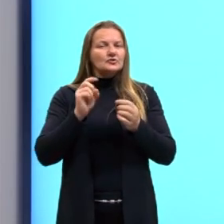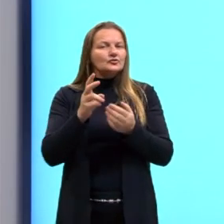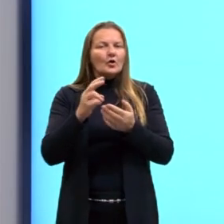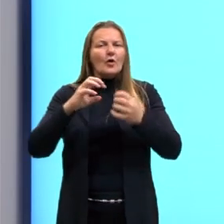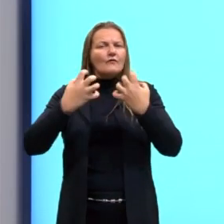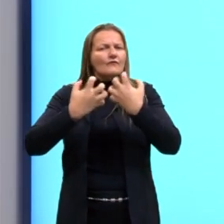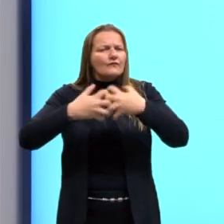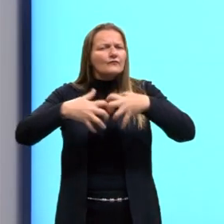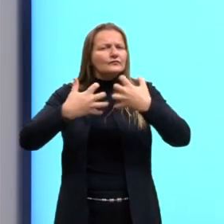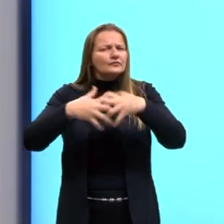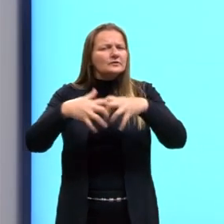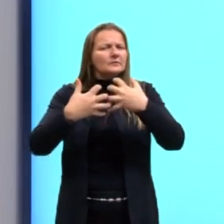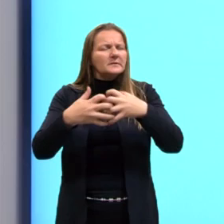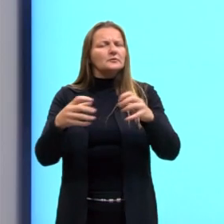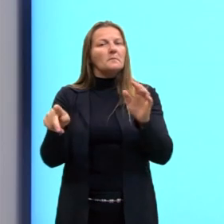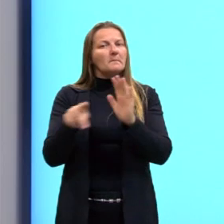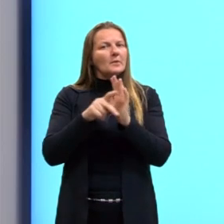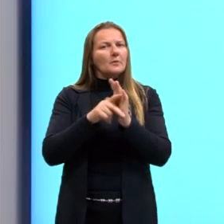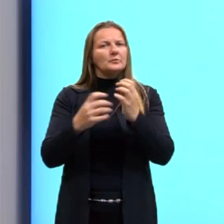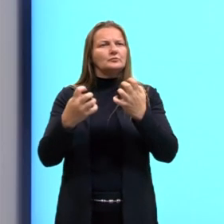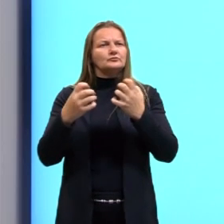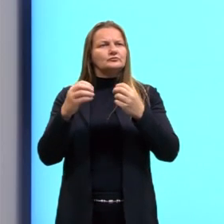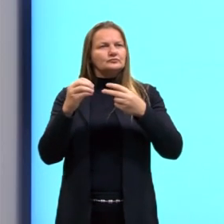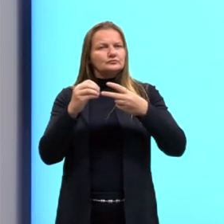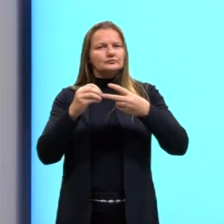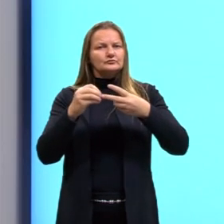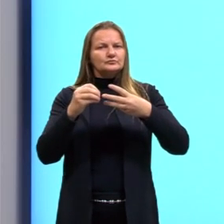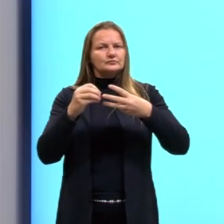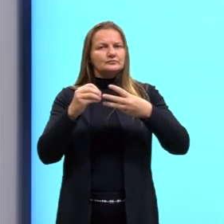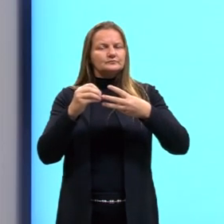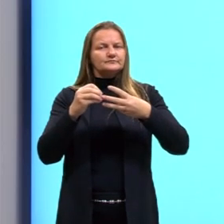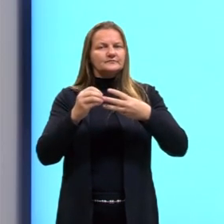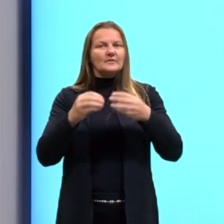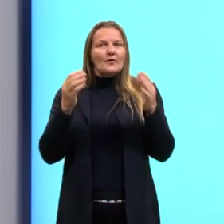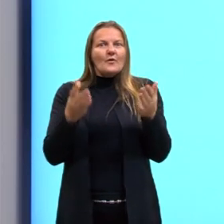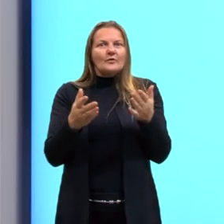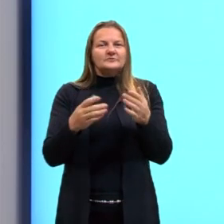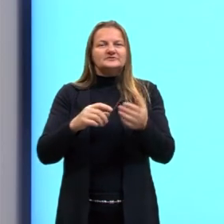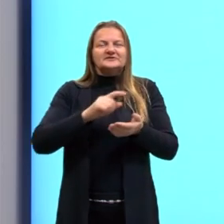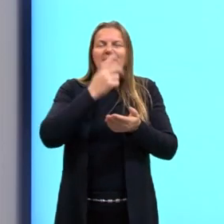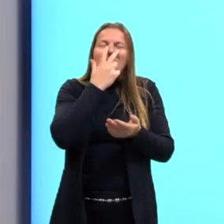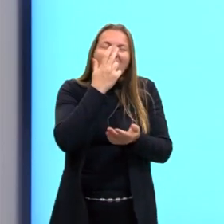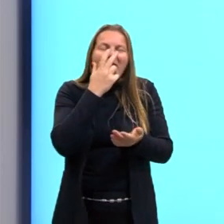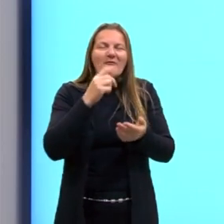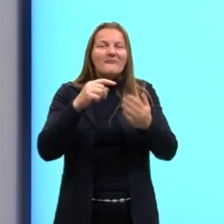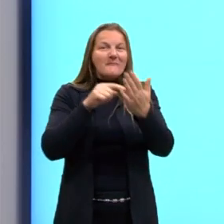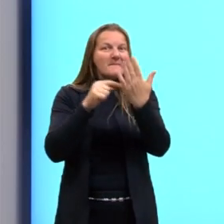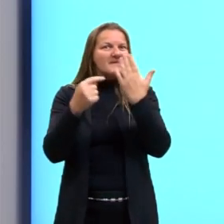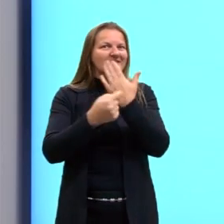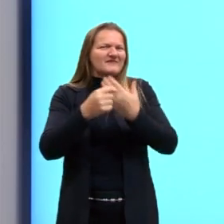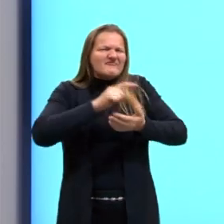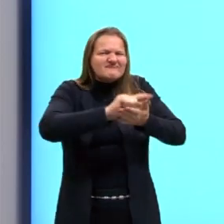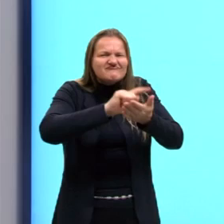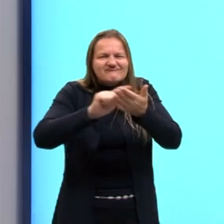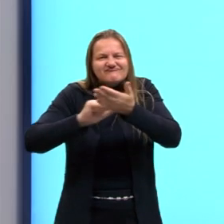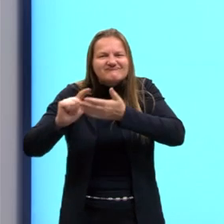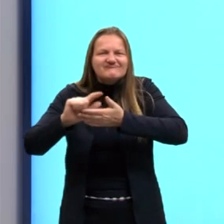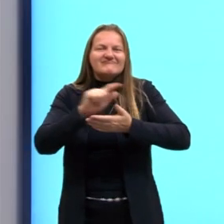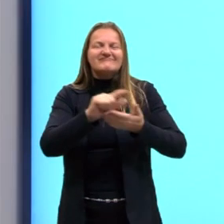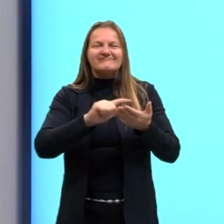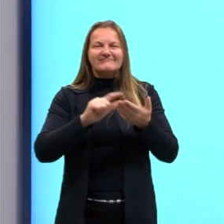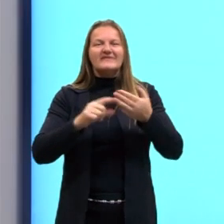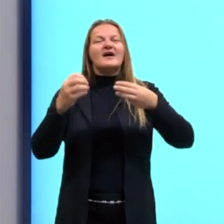funcionamento celular. Sempre tem aquele dia que a gente coloca... Hoje é o dia da faxina, hoje é dia da arrumação. Então,